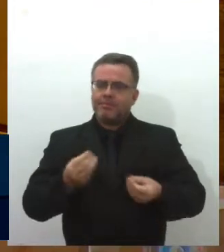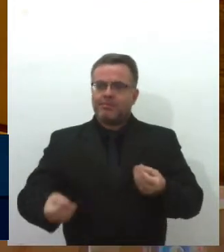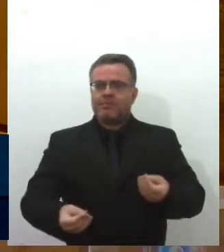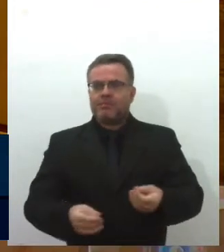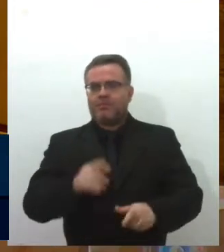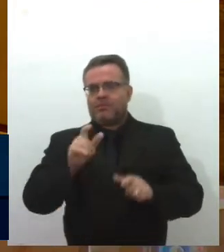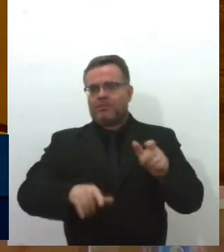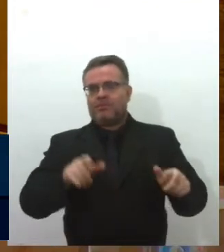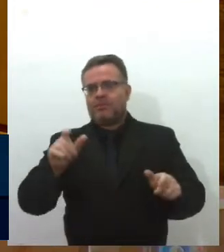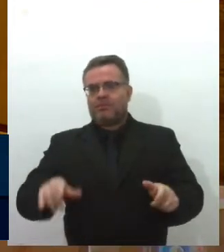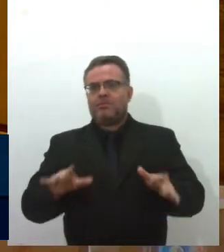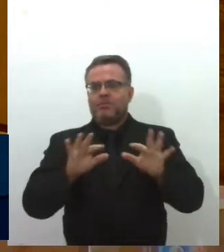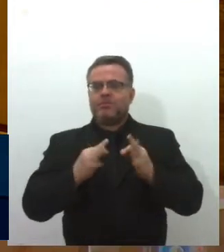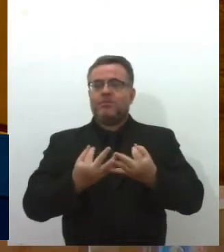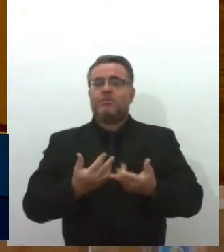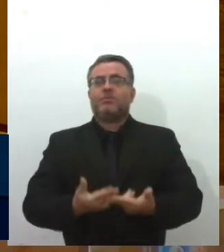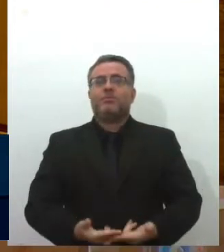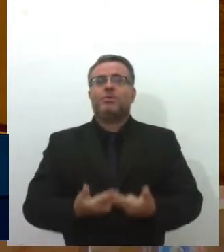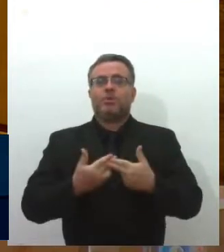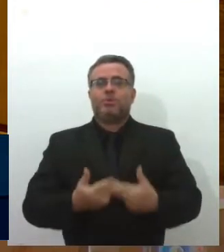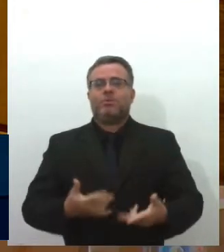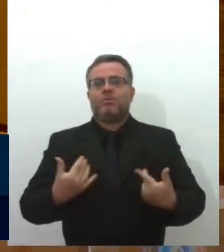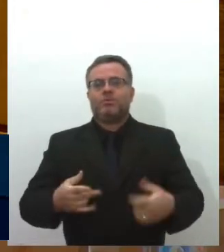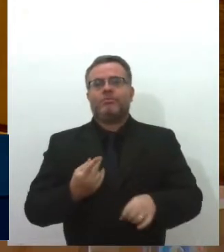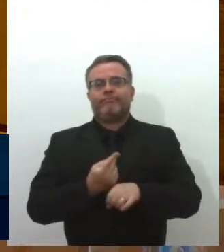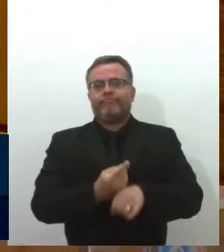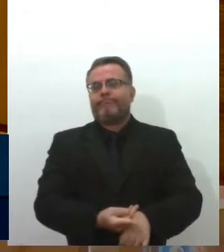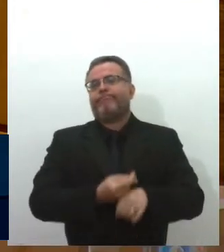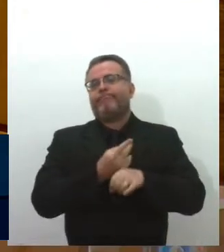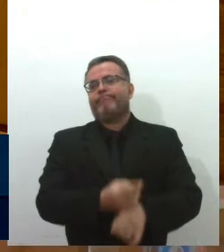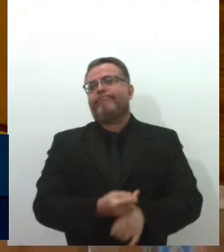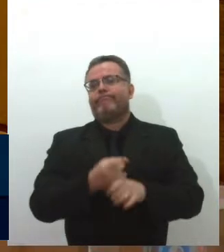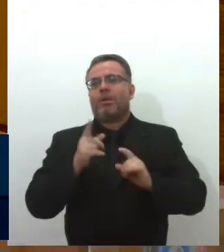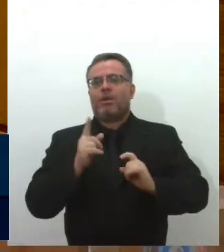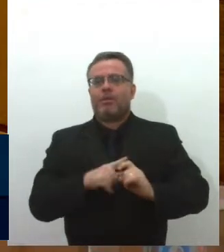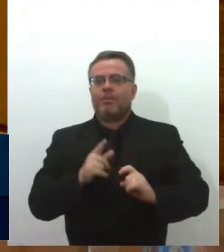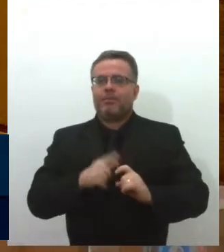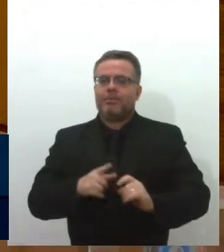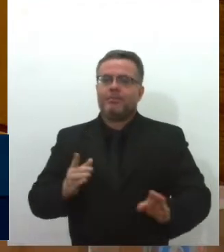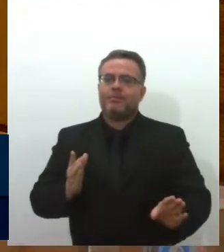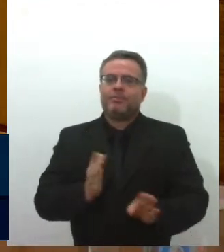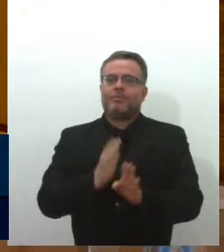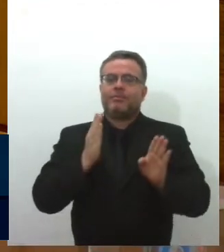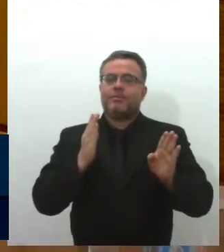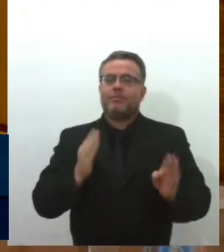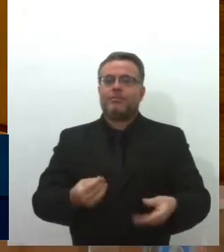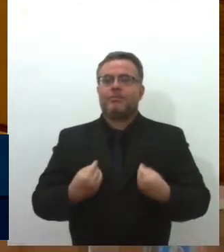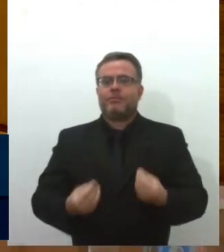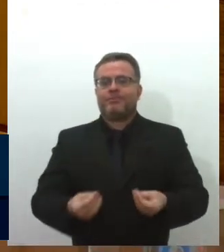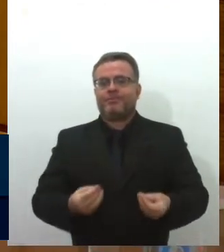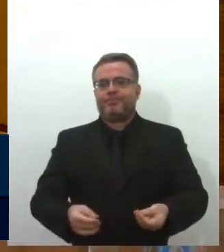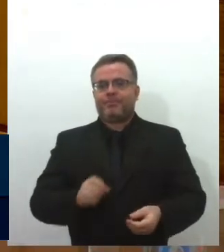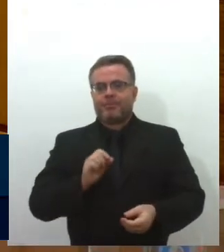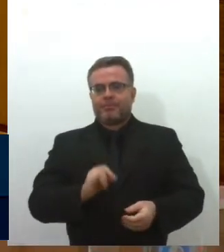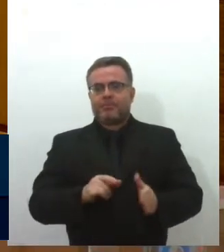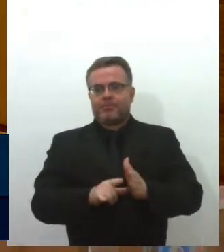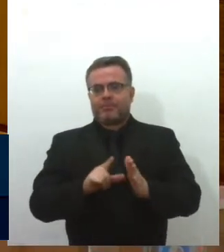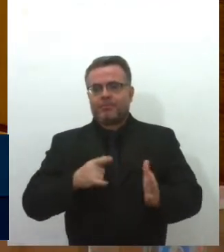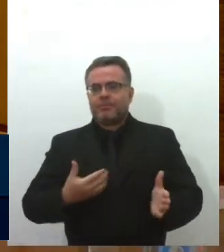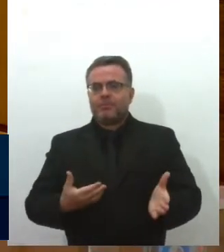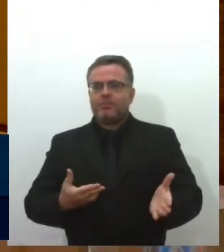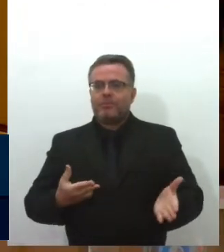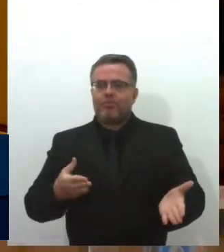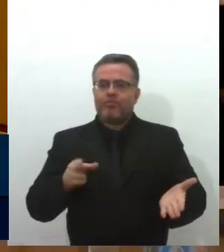das famílias de estar procurando um médico para fazer um laudo se já definidamente